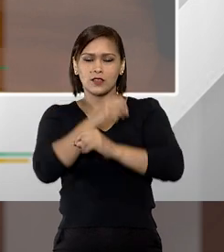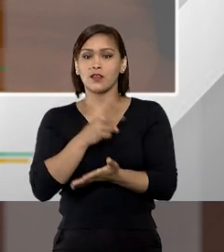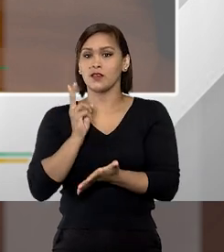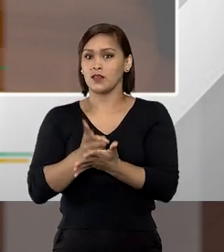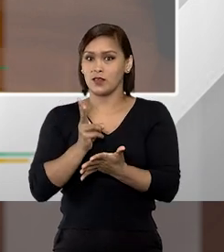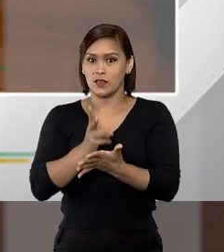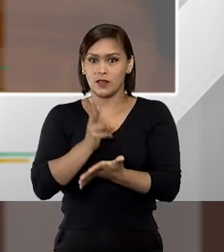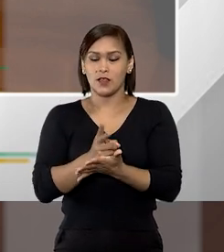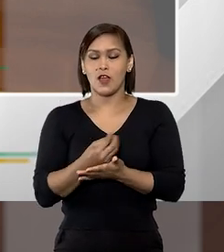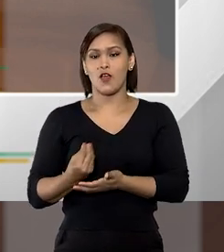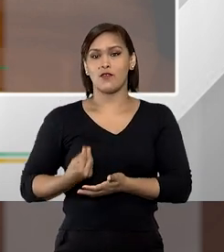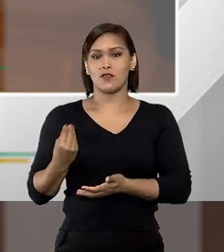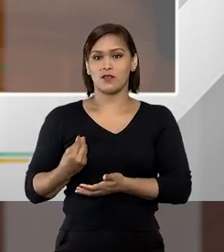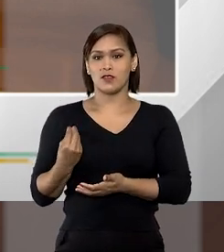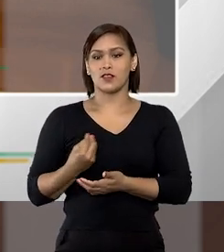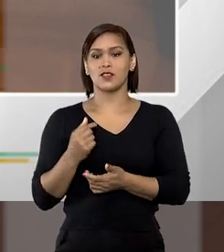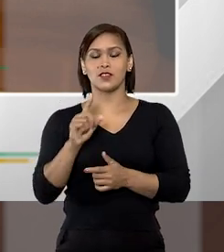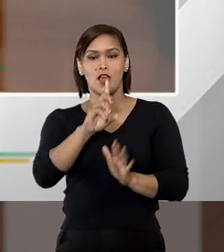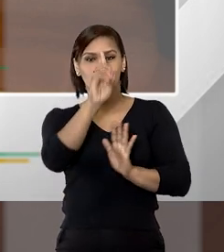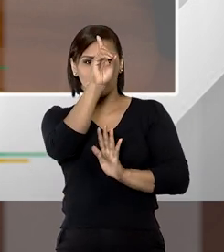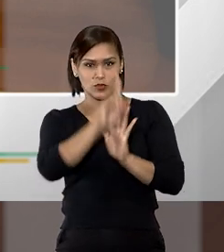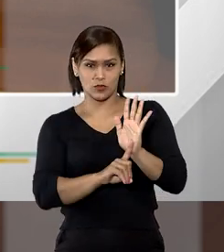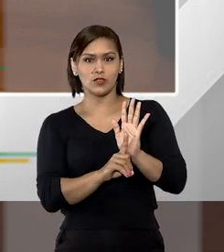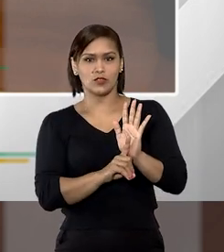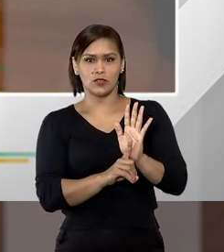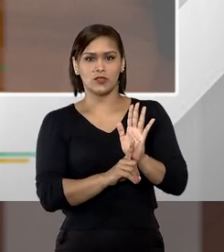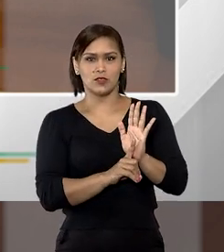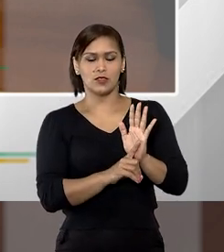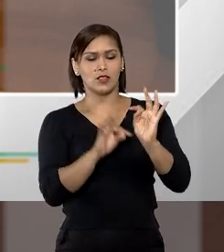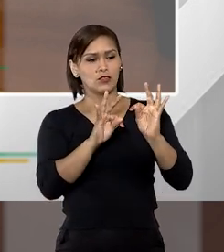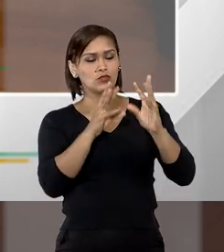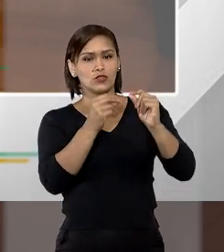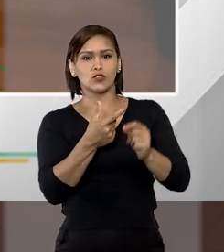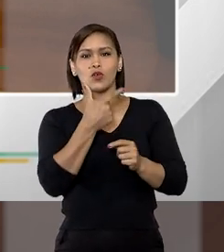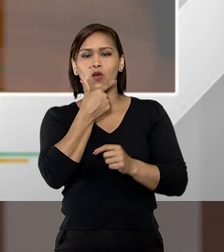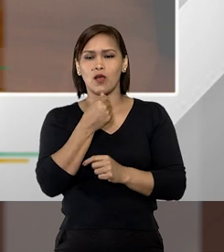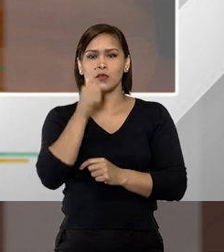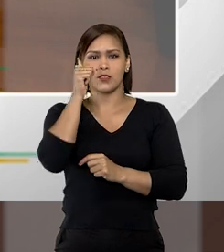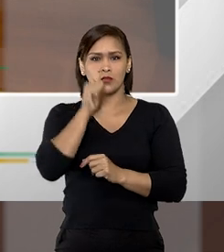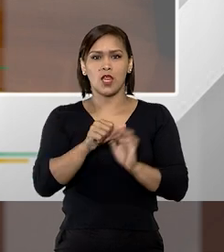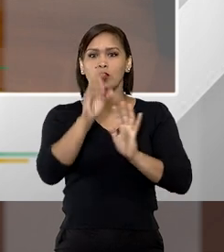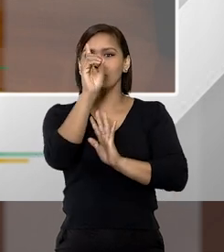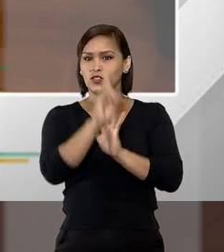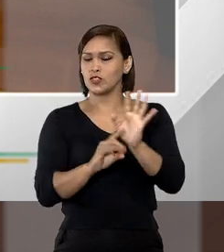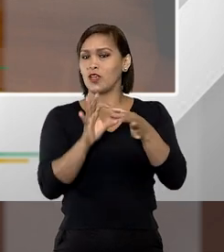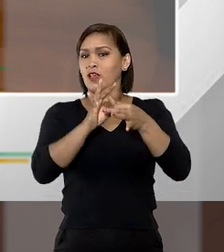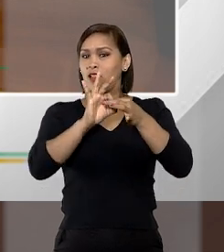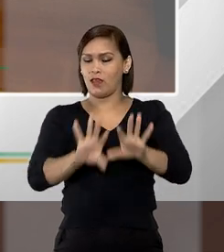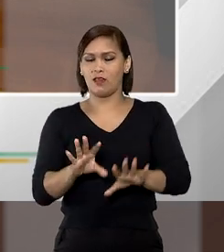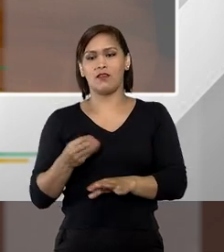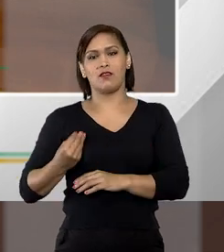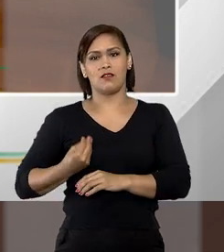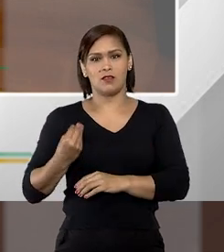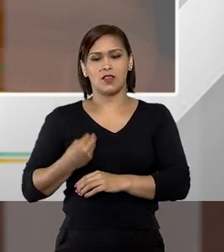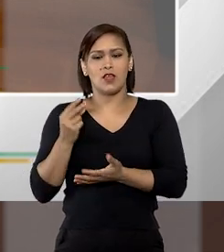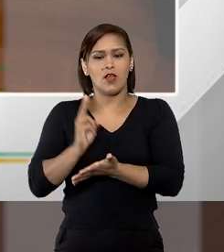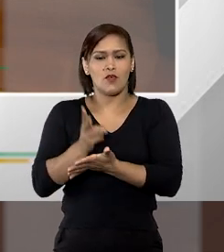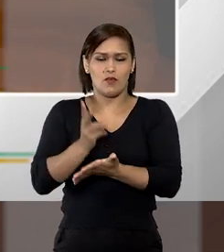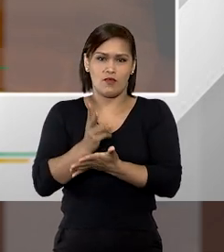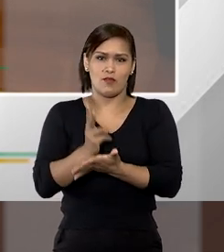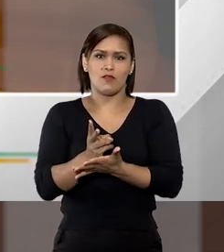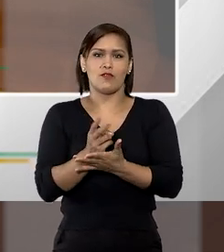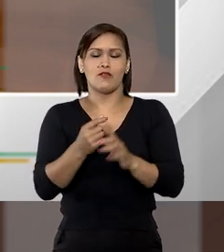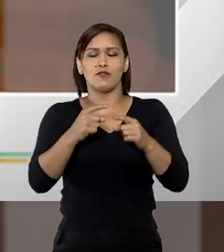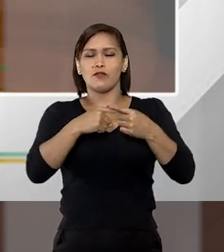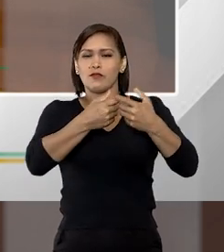que ela possa vivenciar aquele direito que é um direito de todos os homens e todas as mulheres de ter uma vida longe e